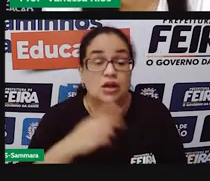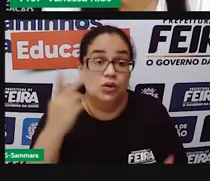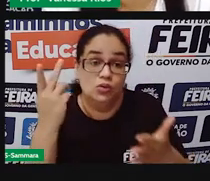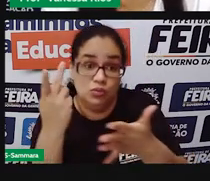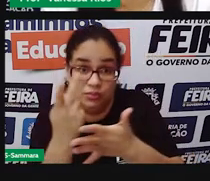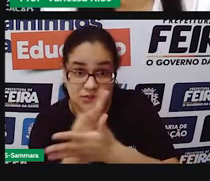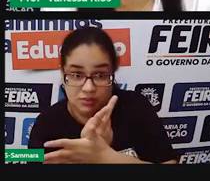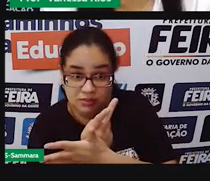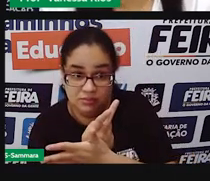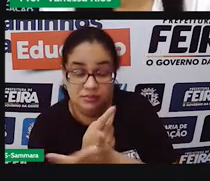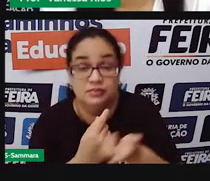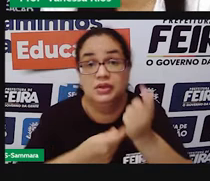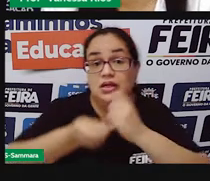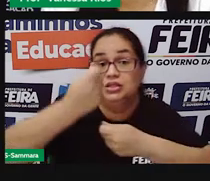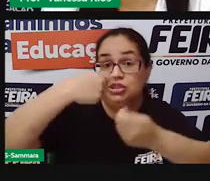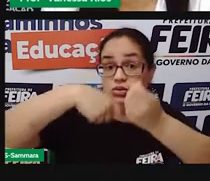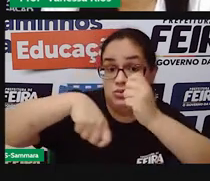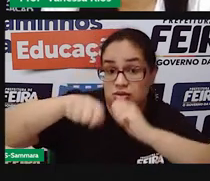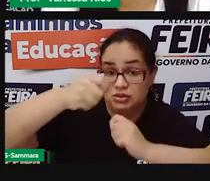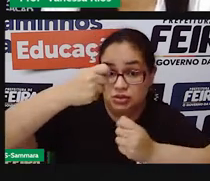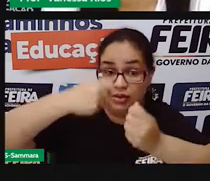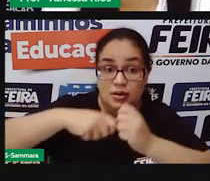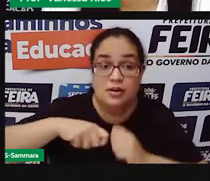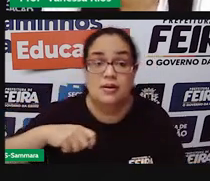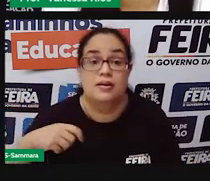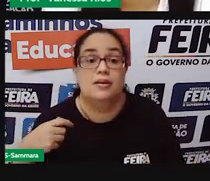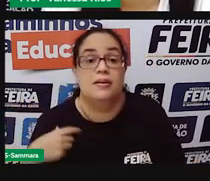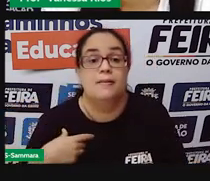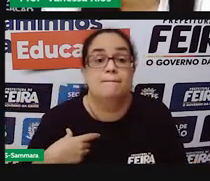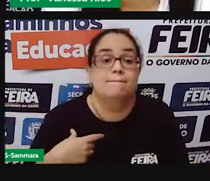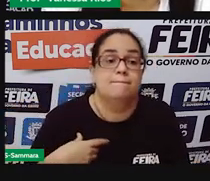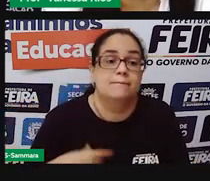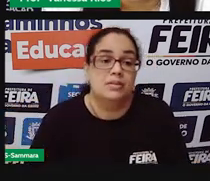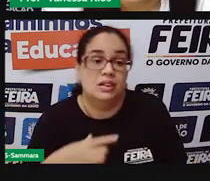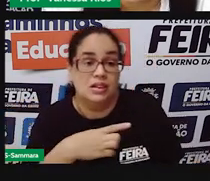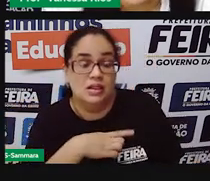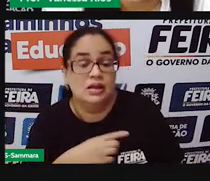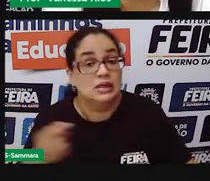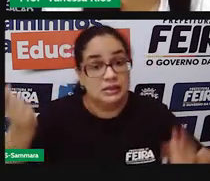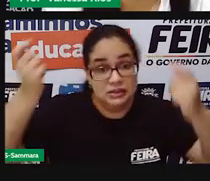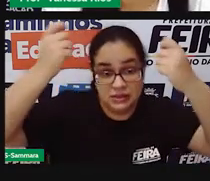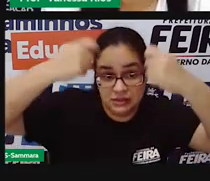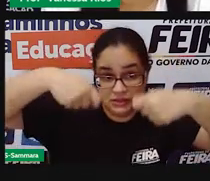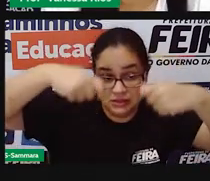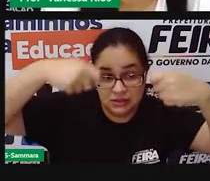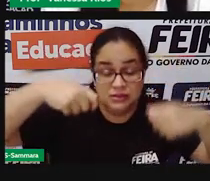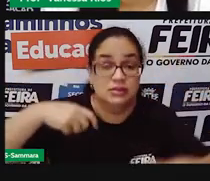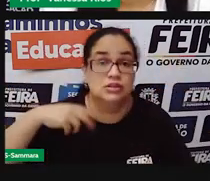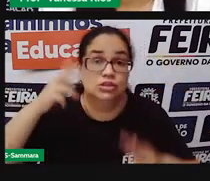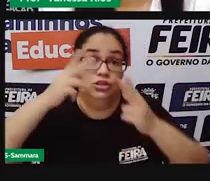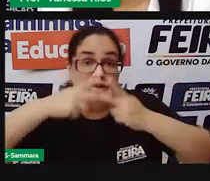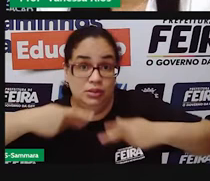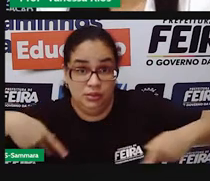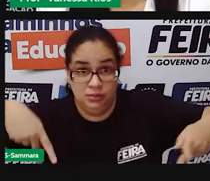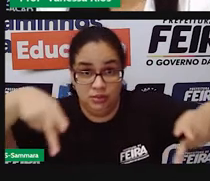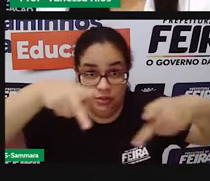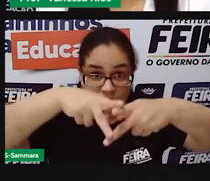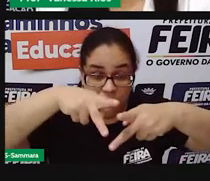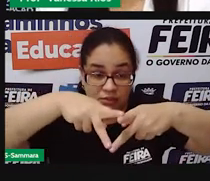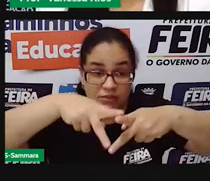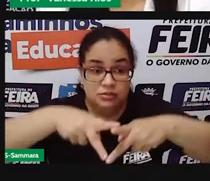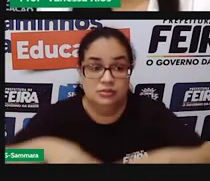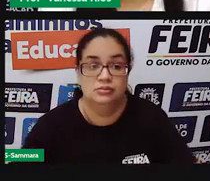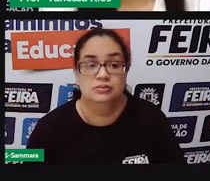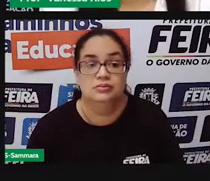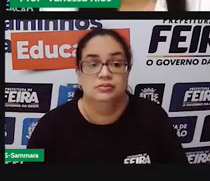administrativas ações que favorecem as necessidades da população. Os governos